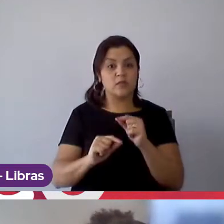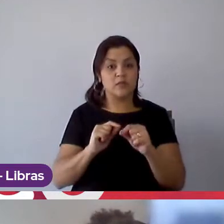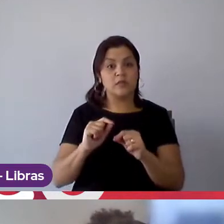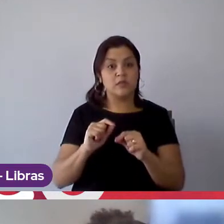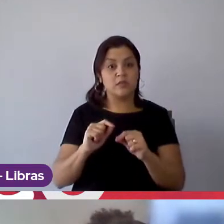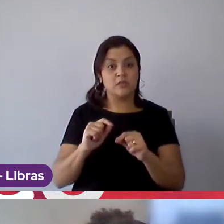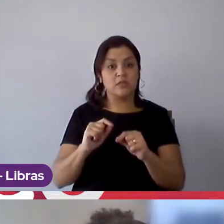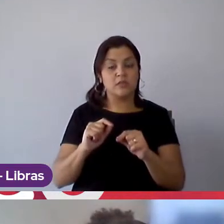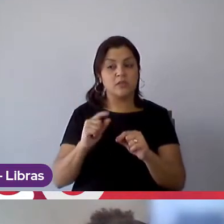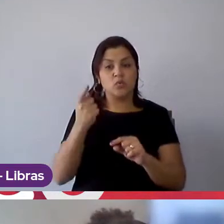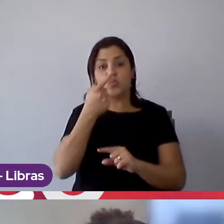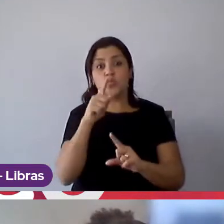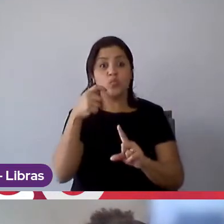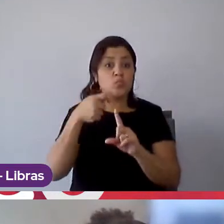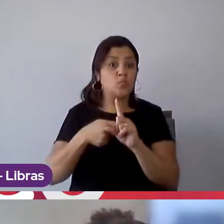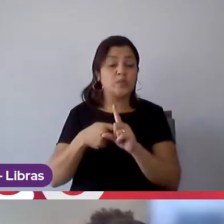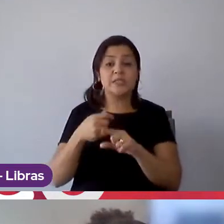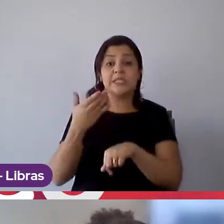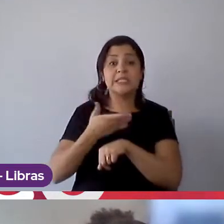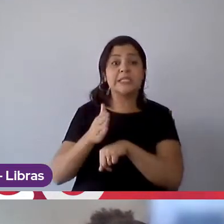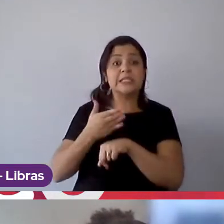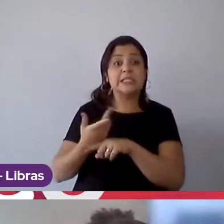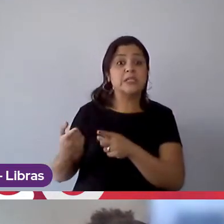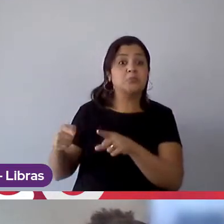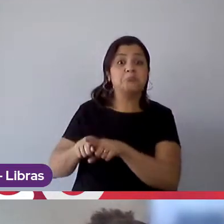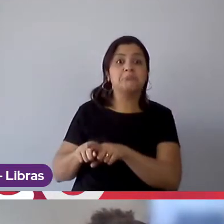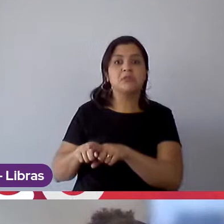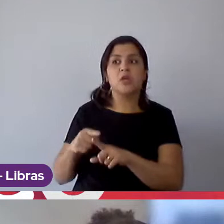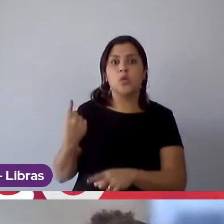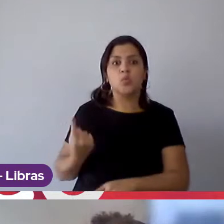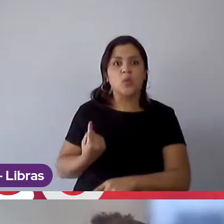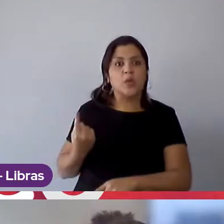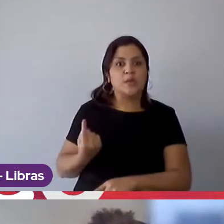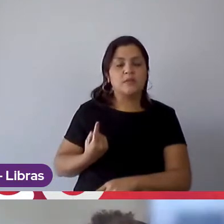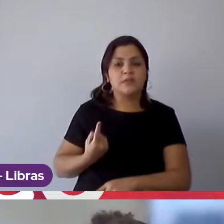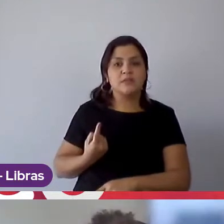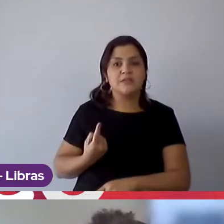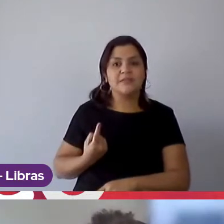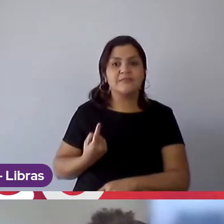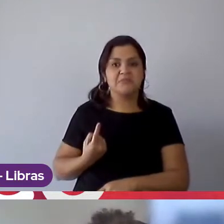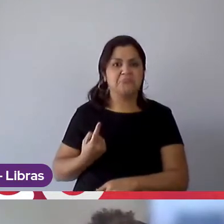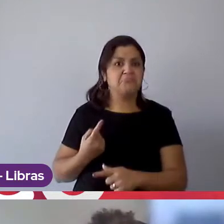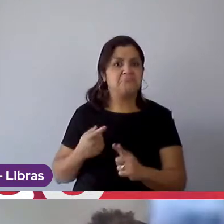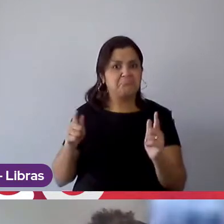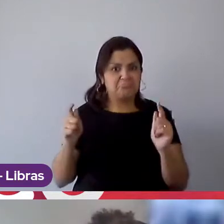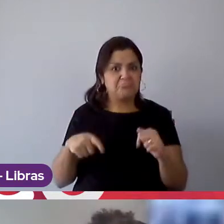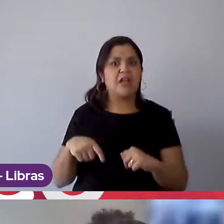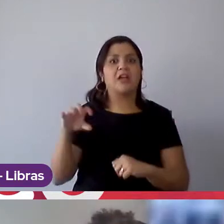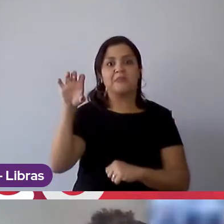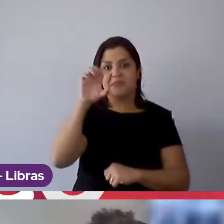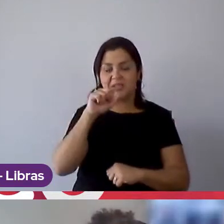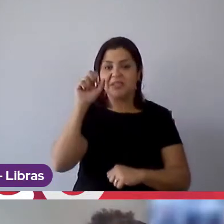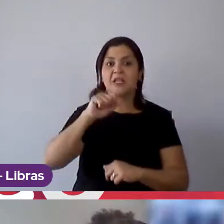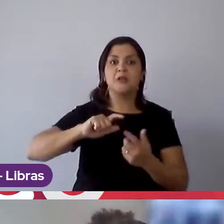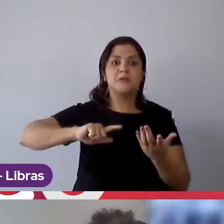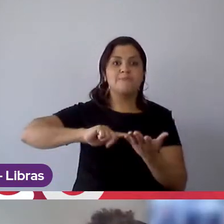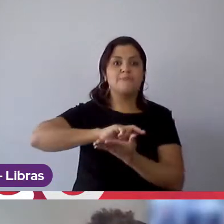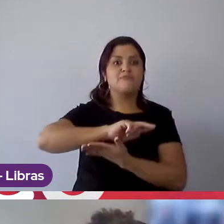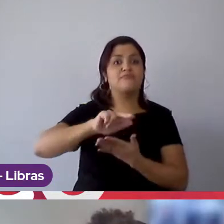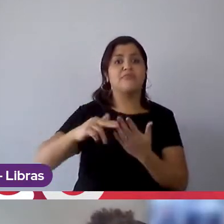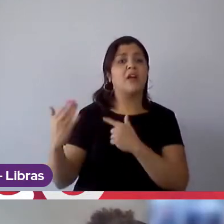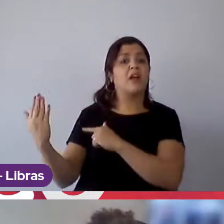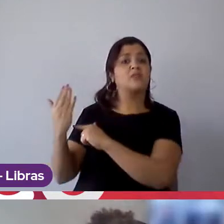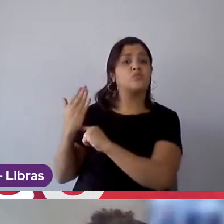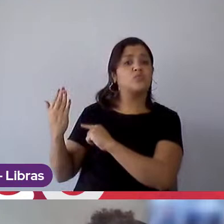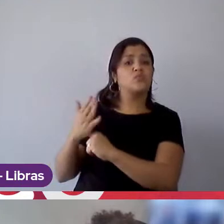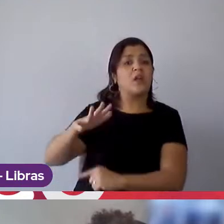mês a minha estagiária par ficou de férias eu fiquei sozinho eu consegui aprender bastante mas eu tive muita ajuda das